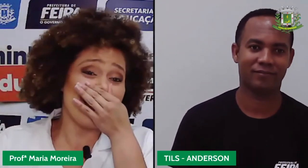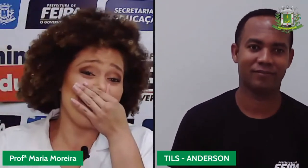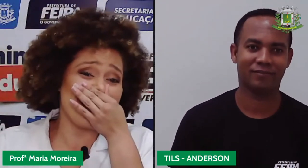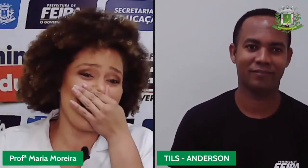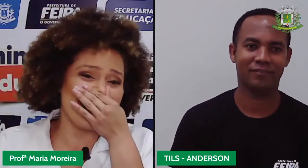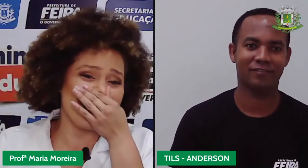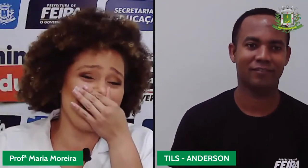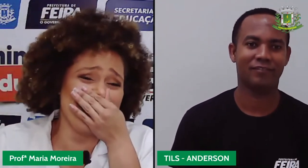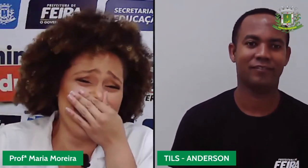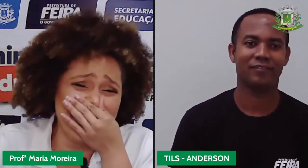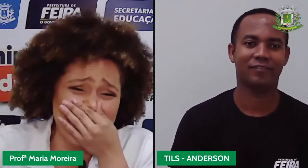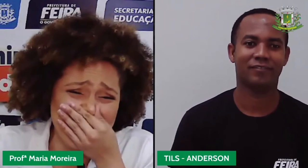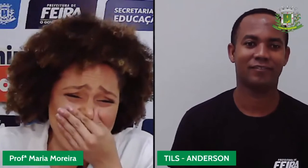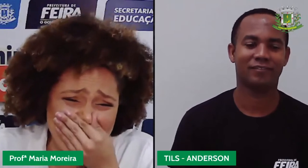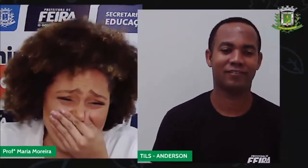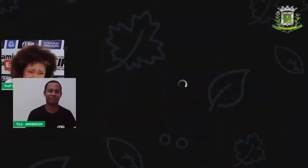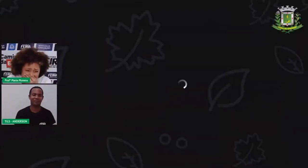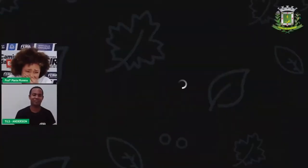Cadê o slide?